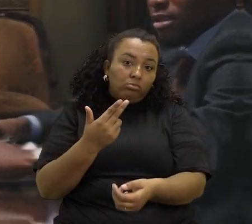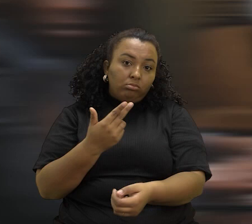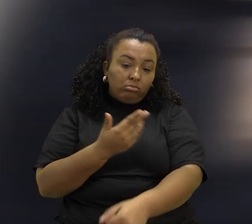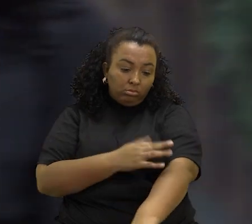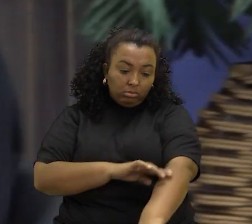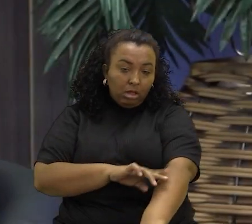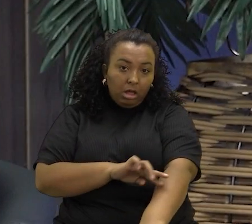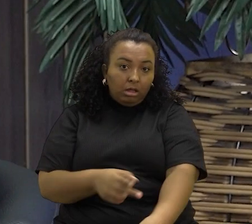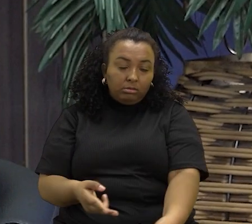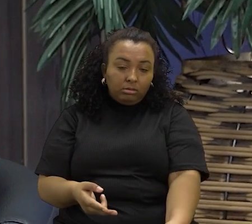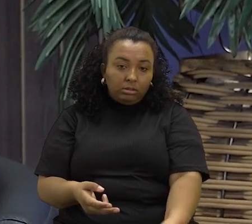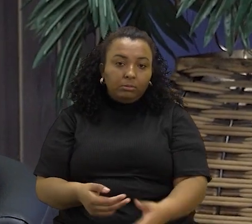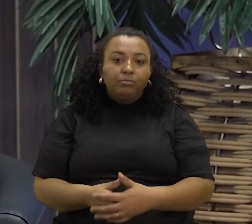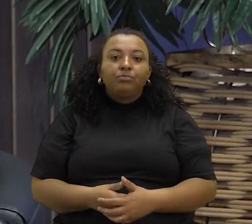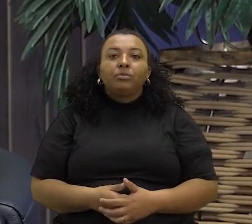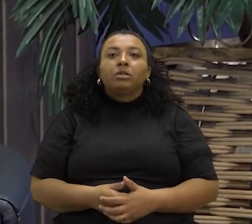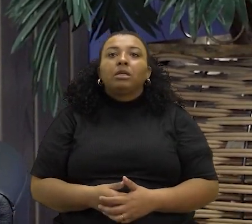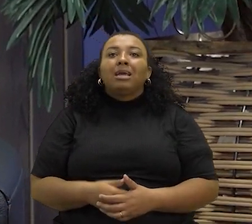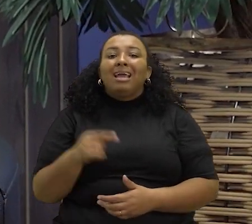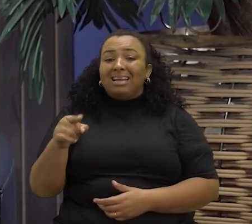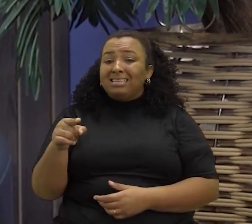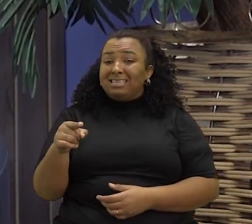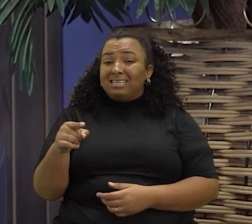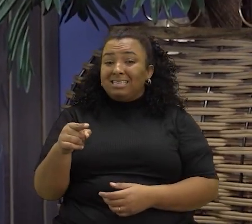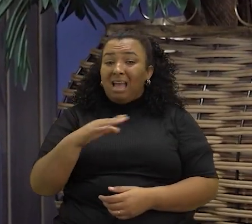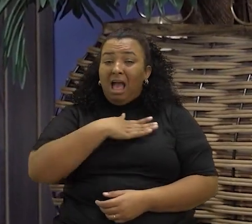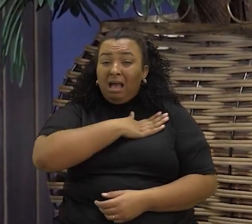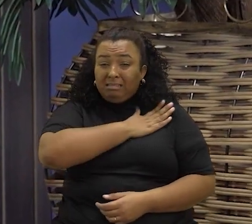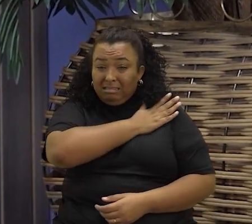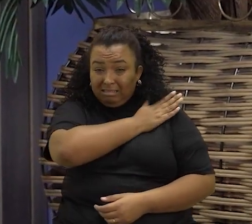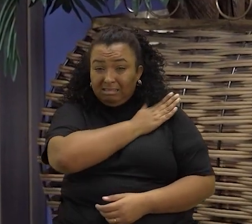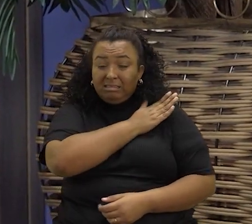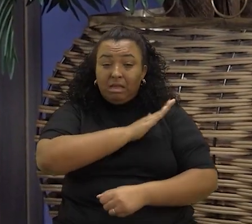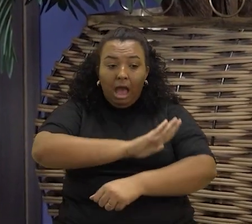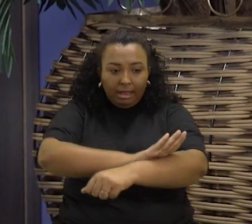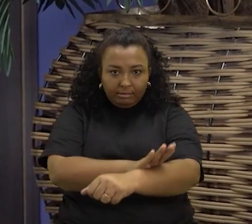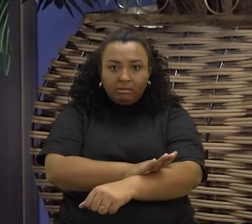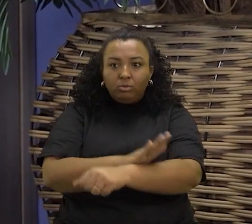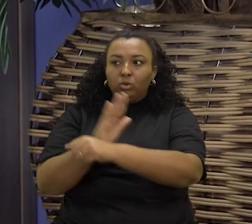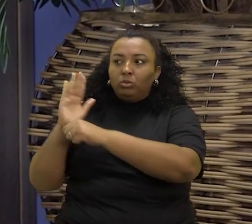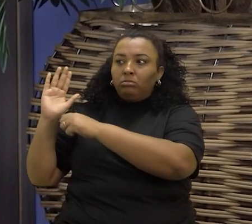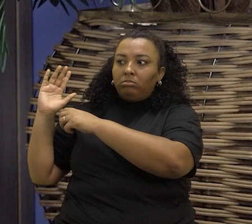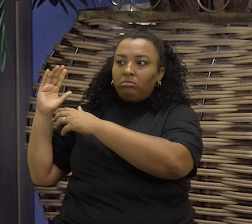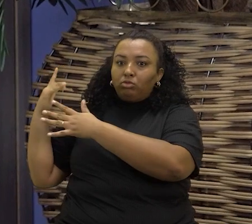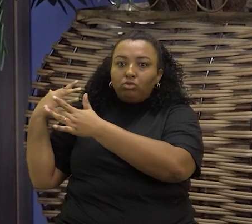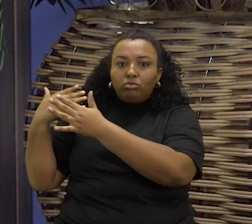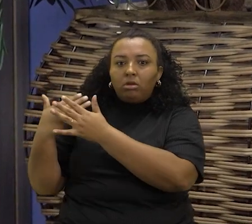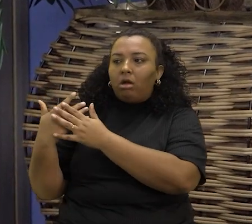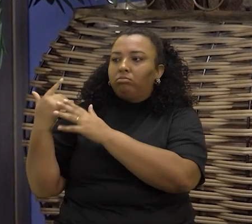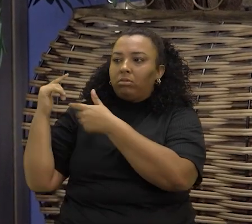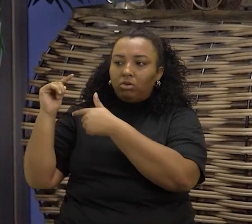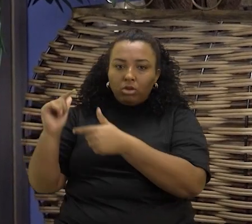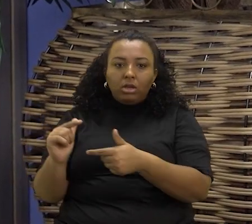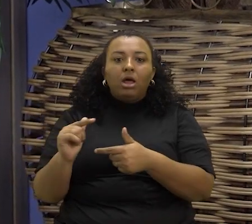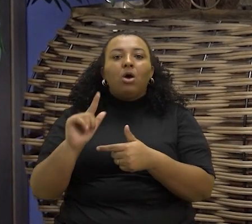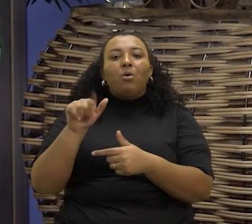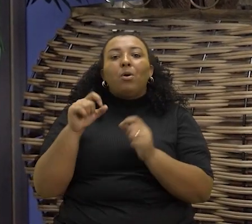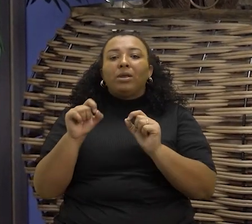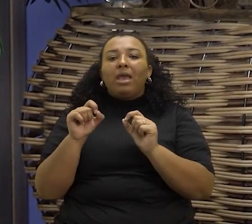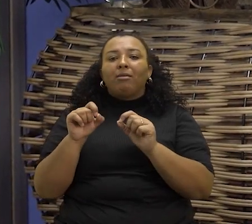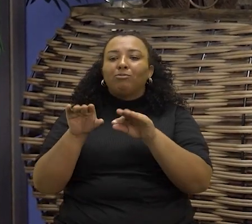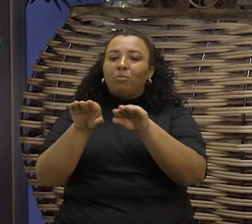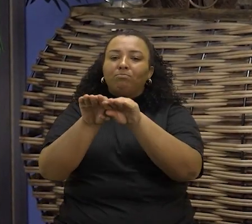sua cor. O racismo estrutural é uma concepção, né? Uma concepção que vai além do indivíduo, que parte do